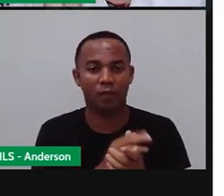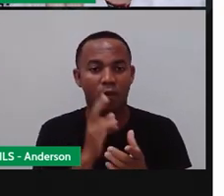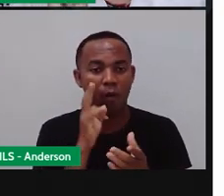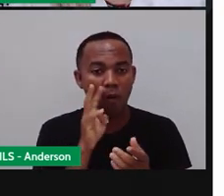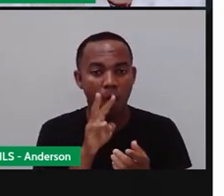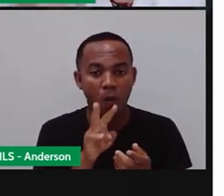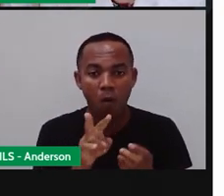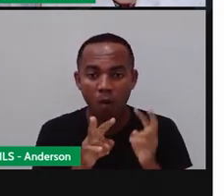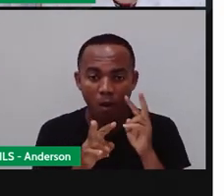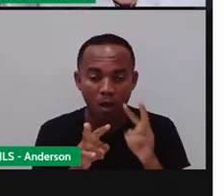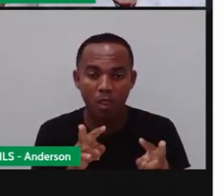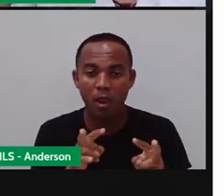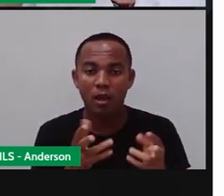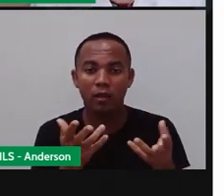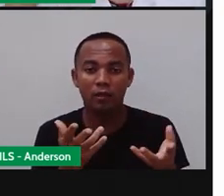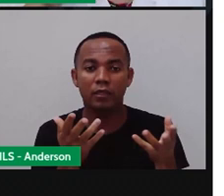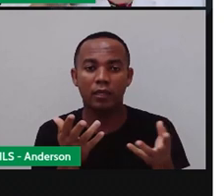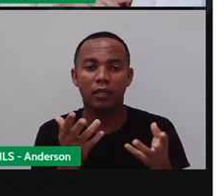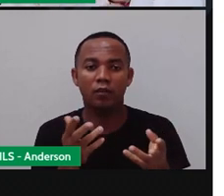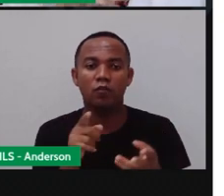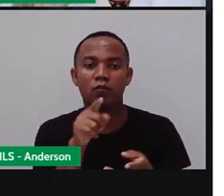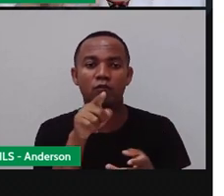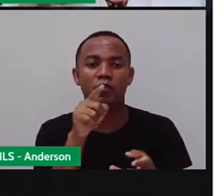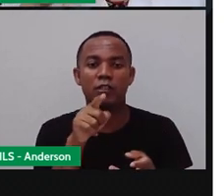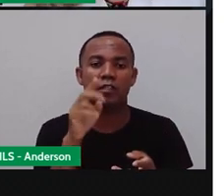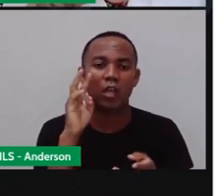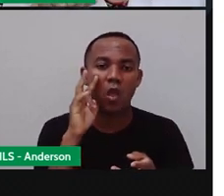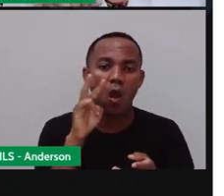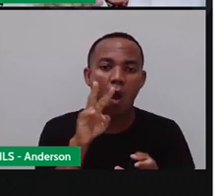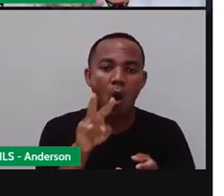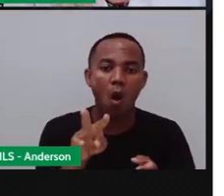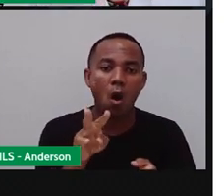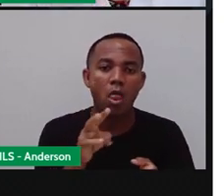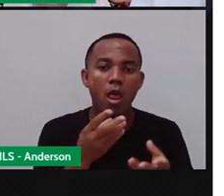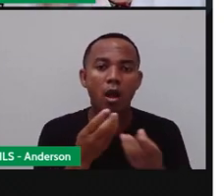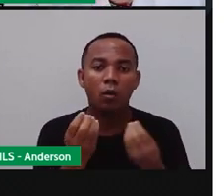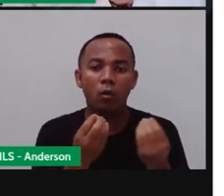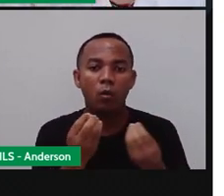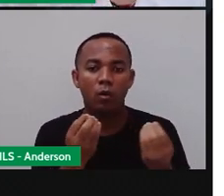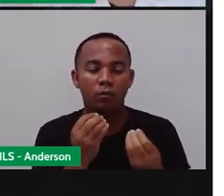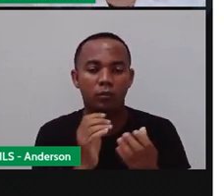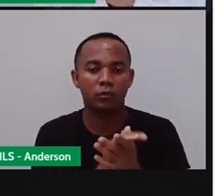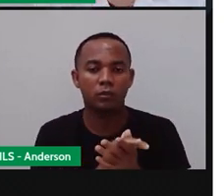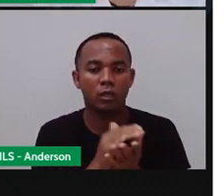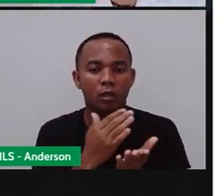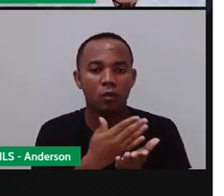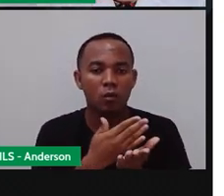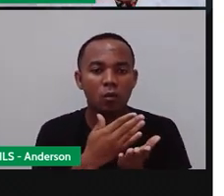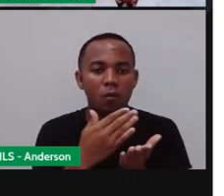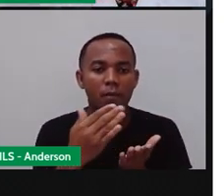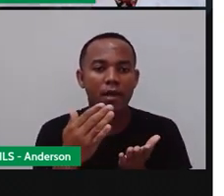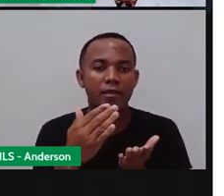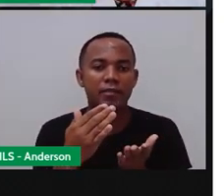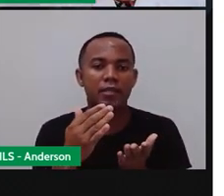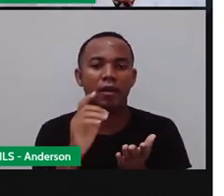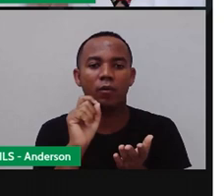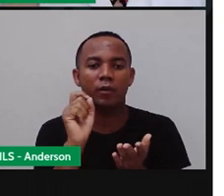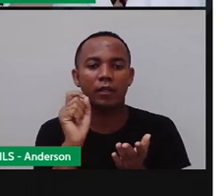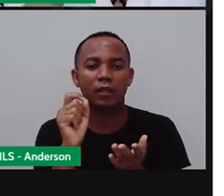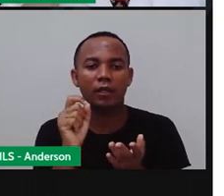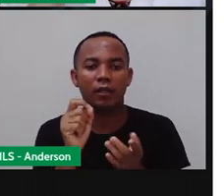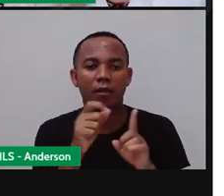vocês olhem aqui no Hemisfério Sul, que é o nosso, né? Quando é que começa a primavera? Quando é que ela termina?